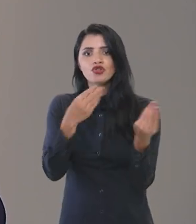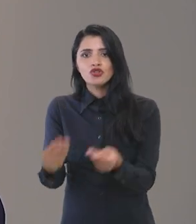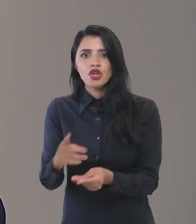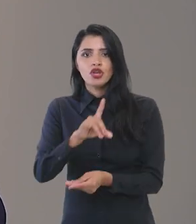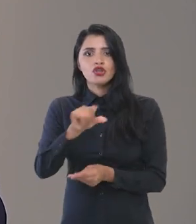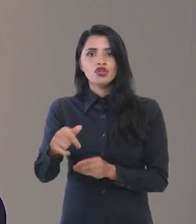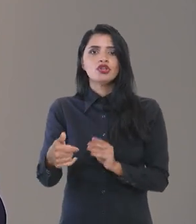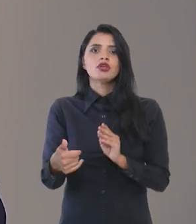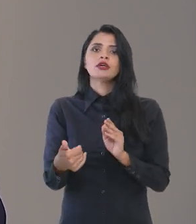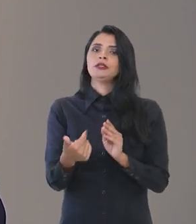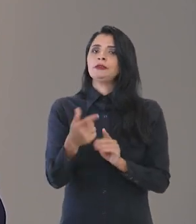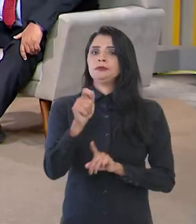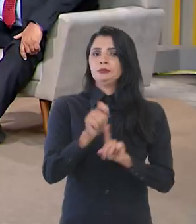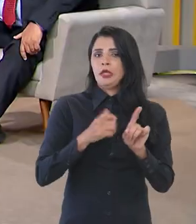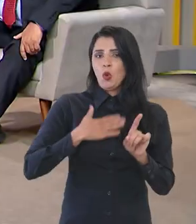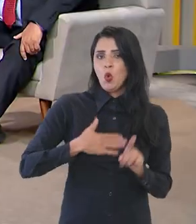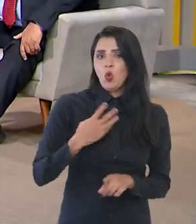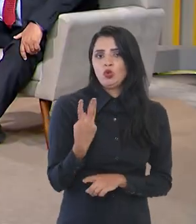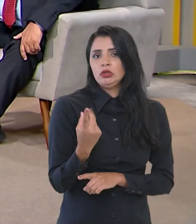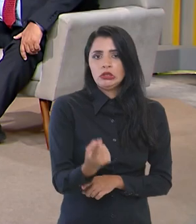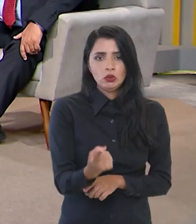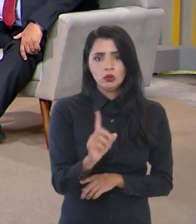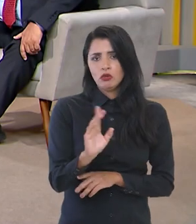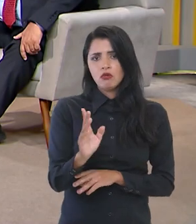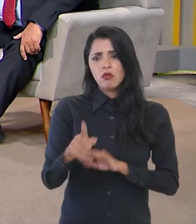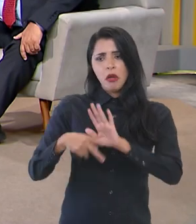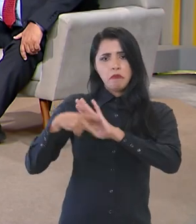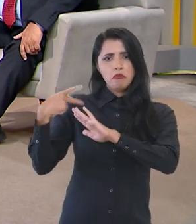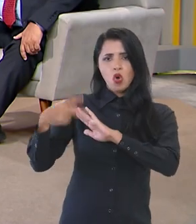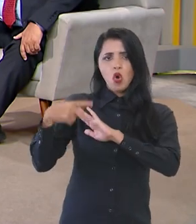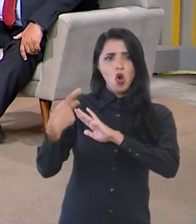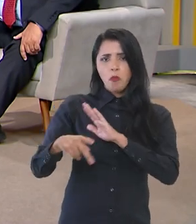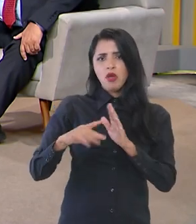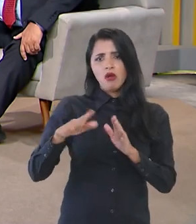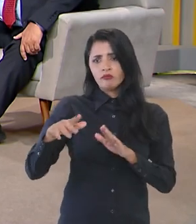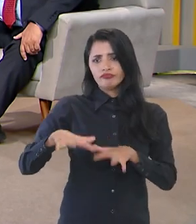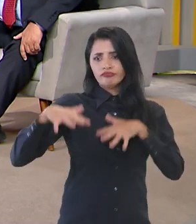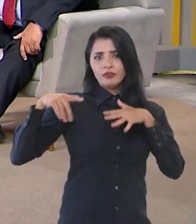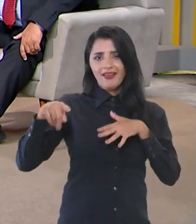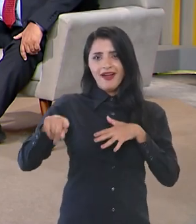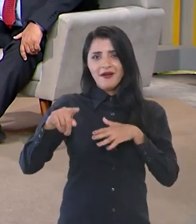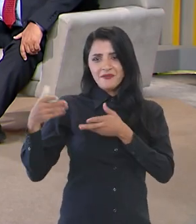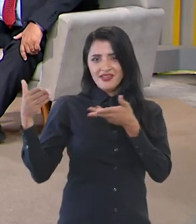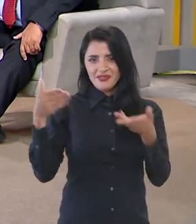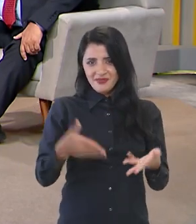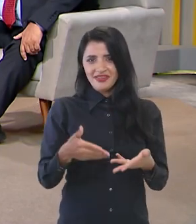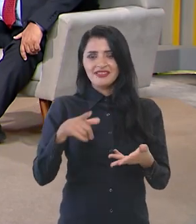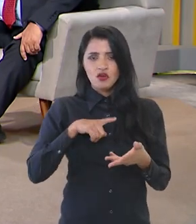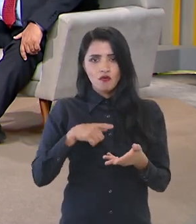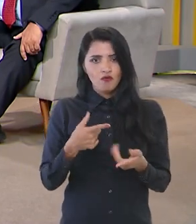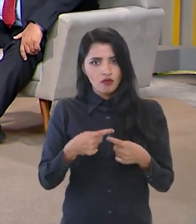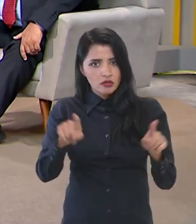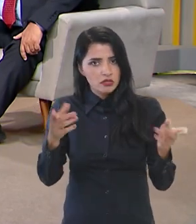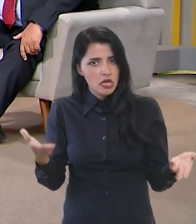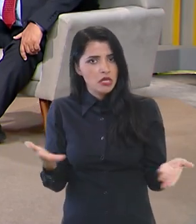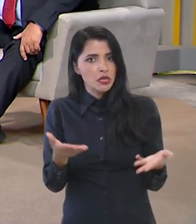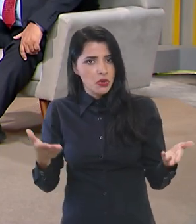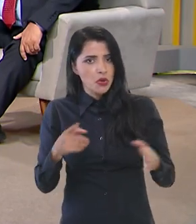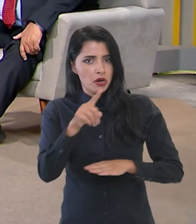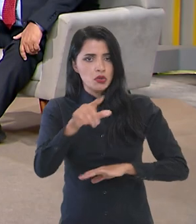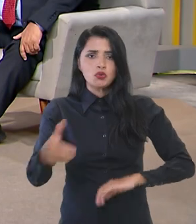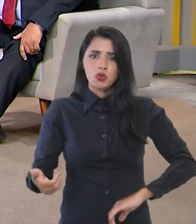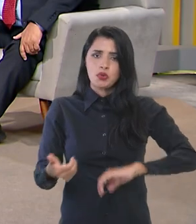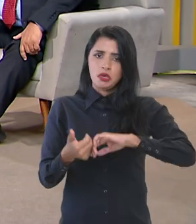chega lá no dia 31 de agosto. A própria Frente Parlamentar da Participação Social, que foi lançada agora